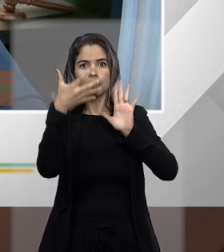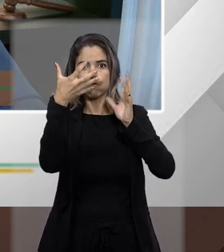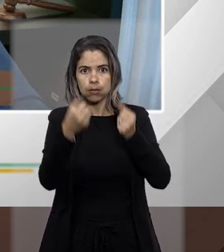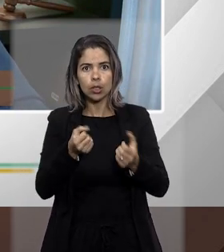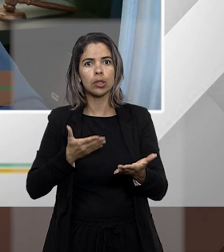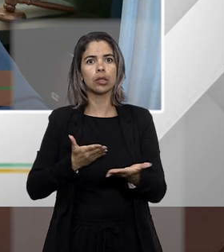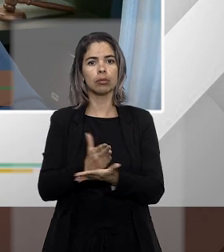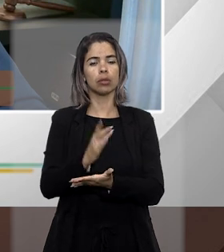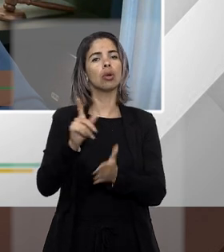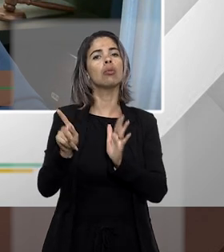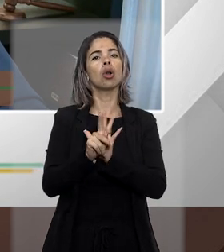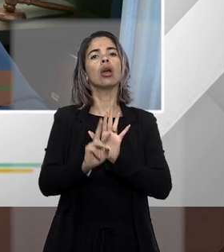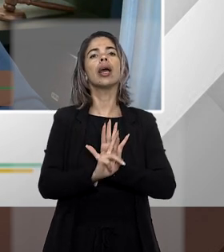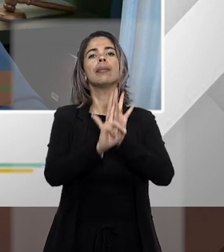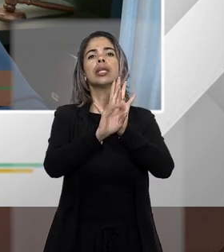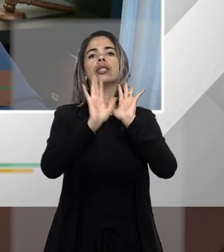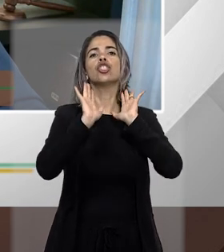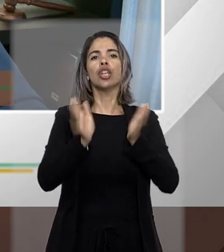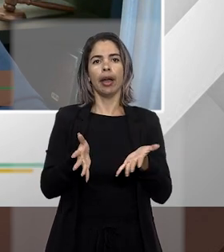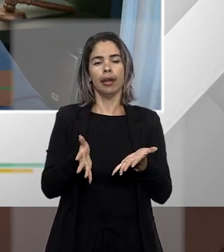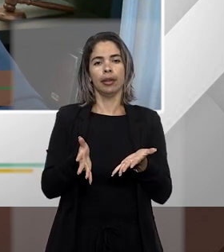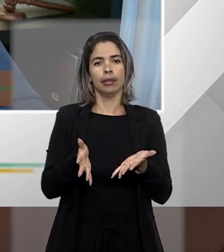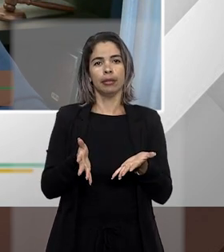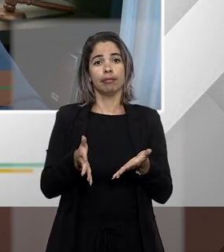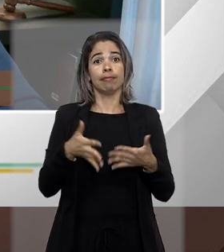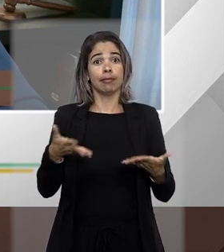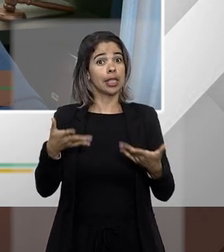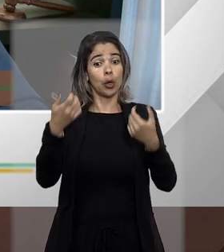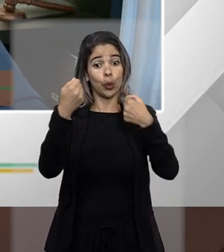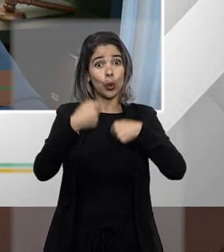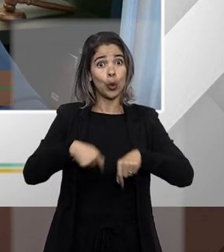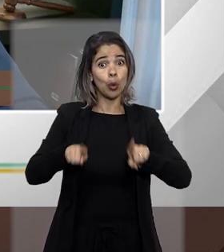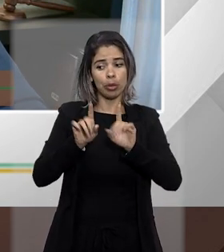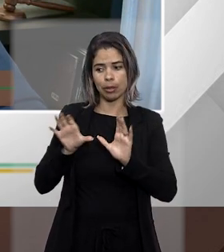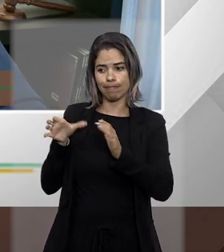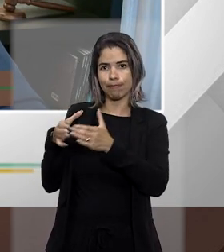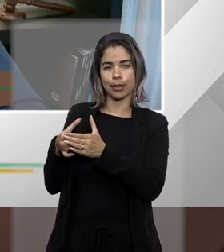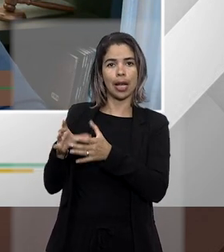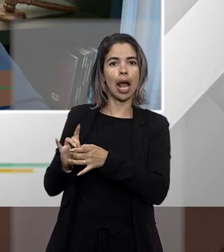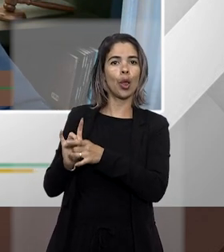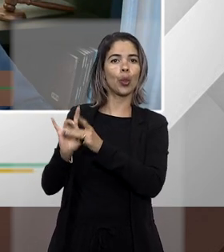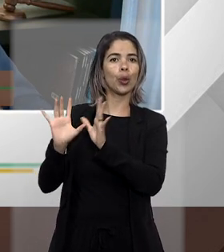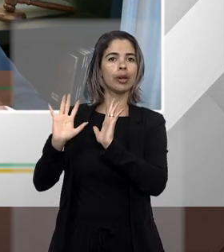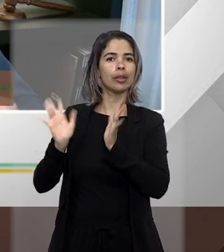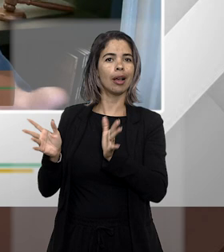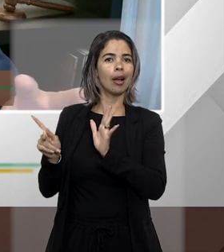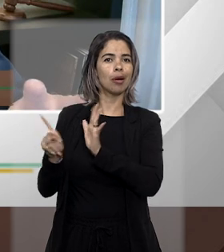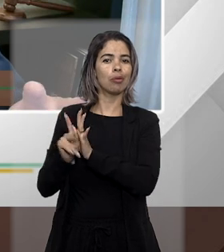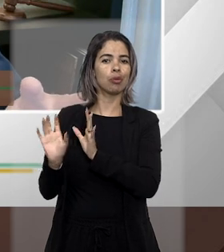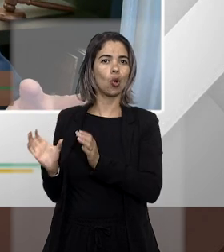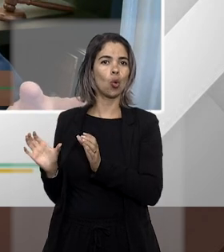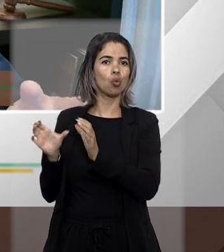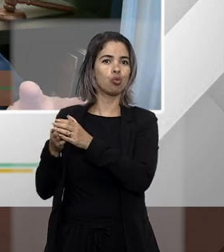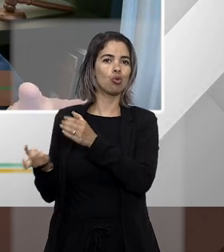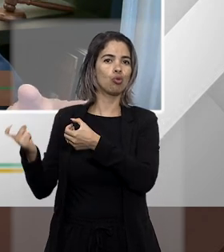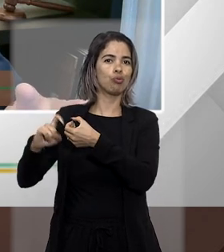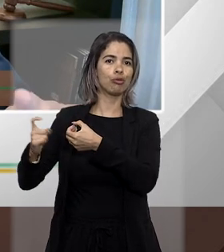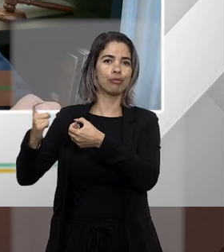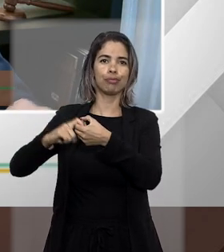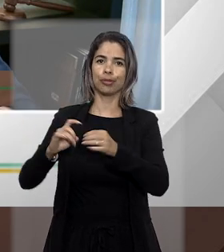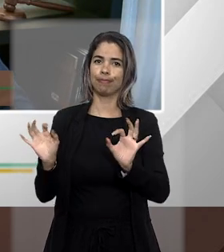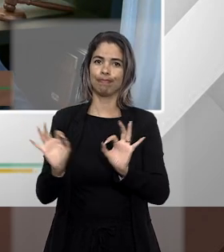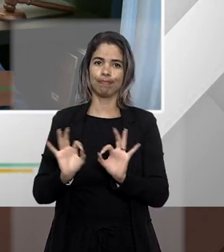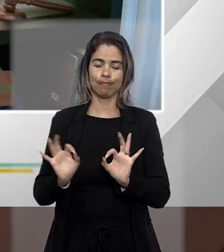assim não precisa de prévia autorização dos seus filiados e mandado de segurança coletivo